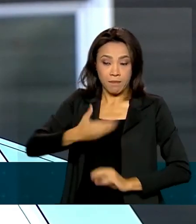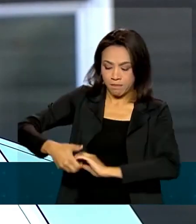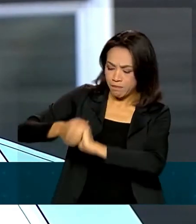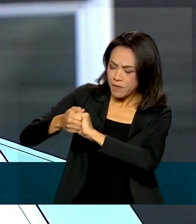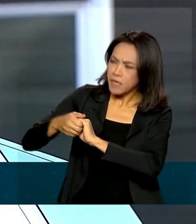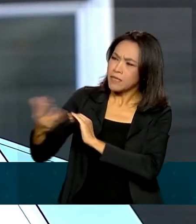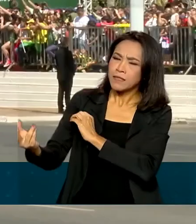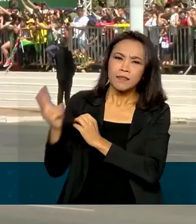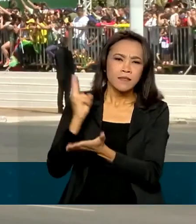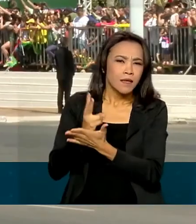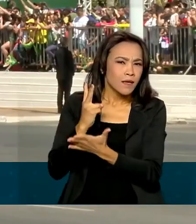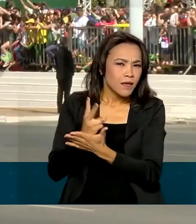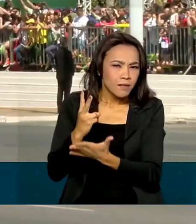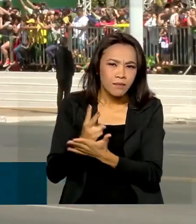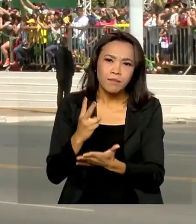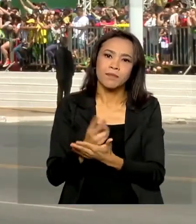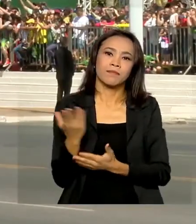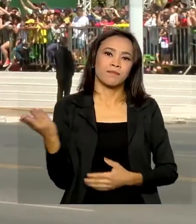a seus compatriotas.